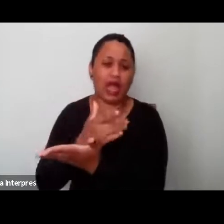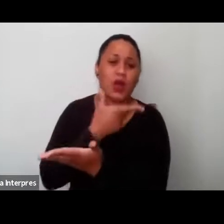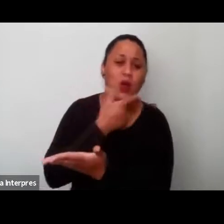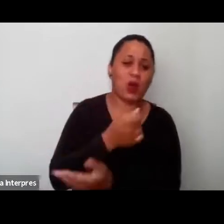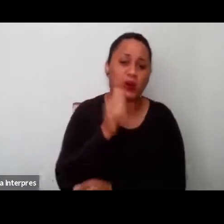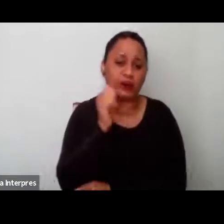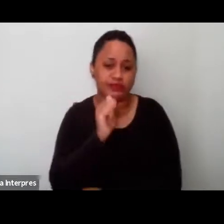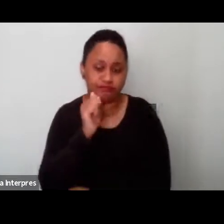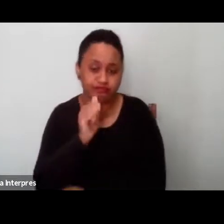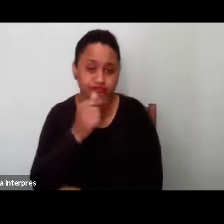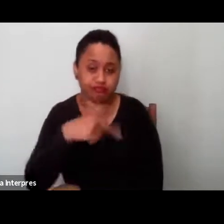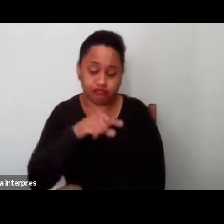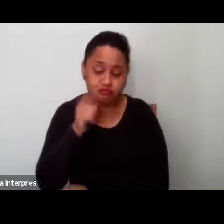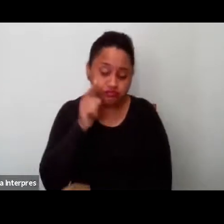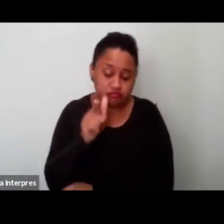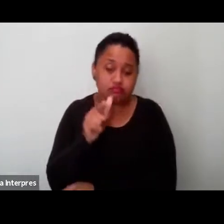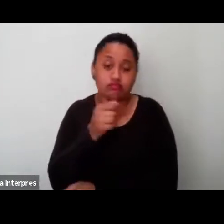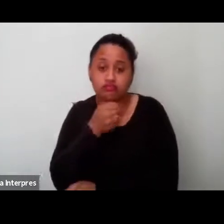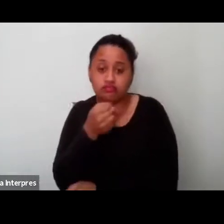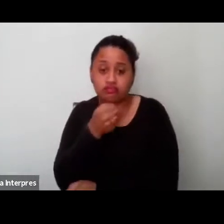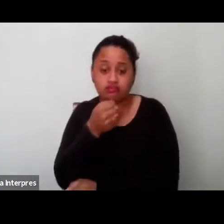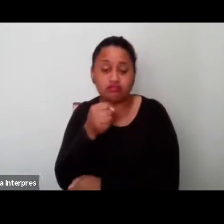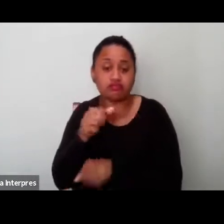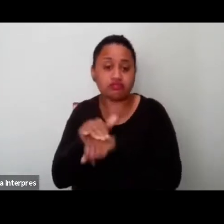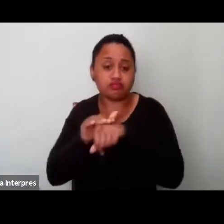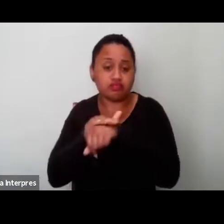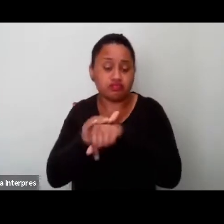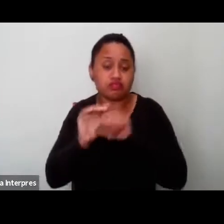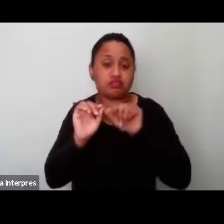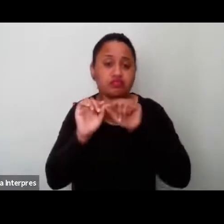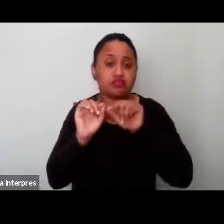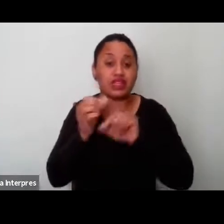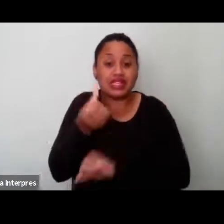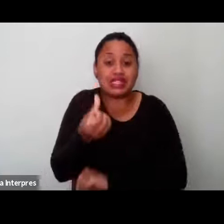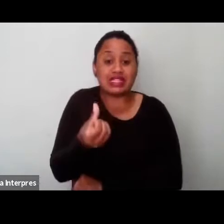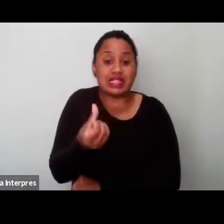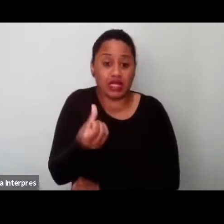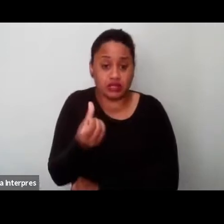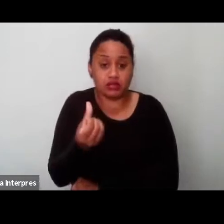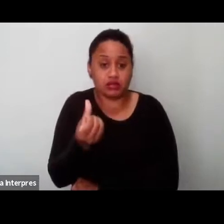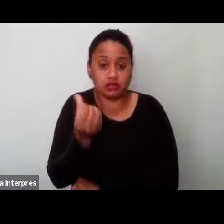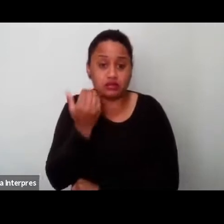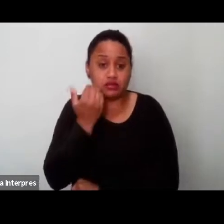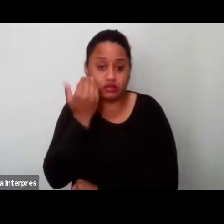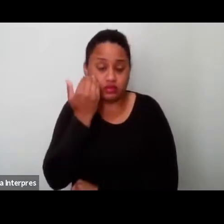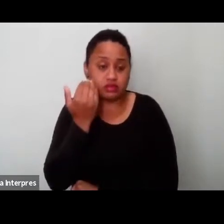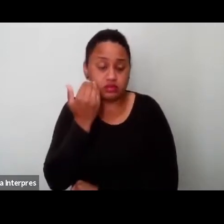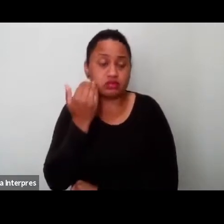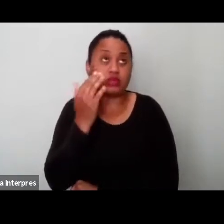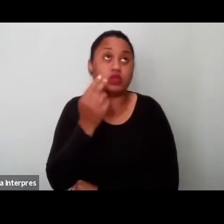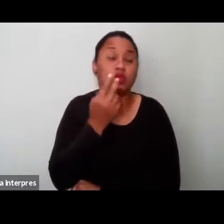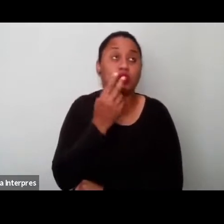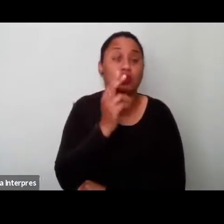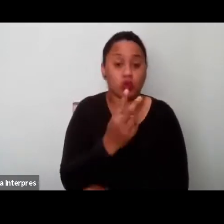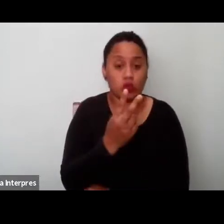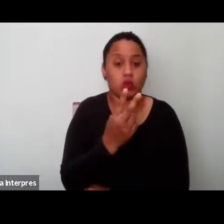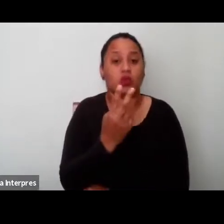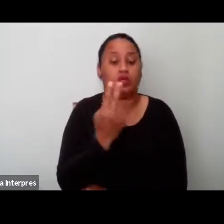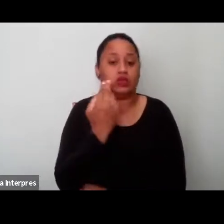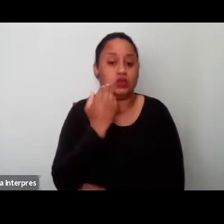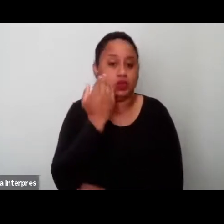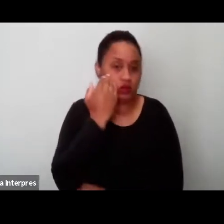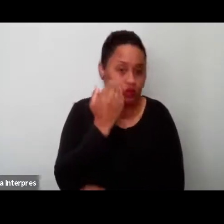entrevistamos, conseguimos entrevistar, então, seis adolescentes, sendo duas adolescentes do